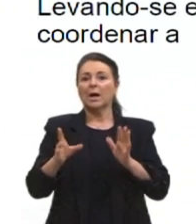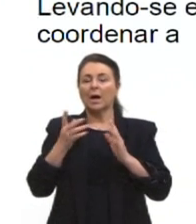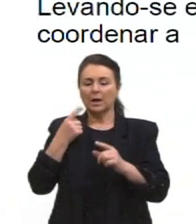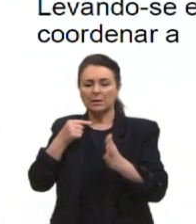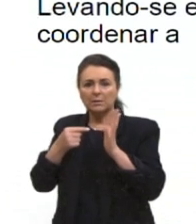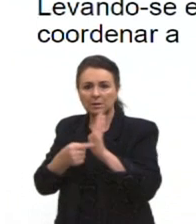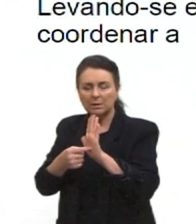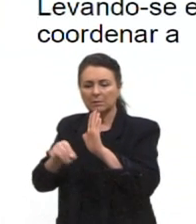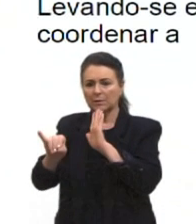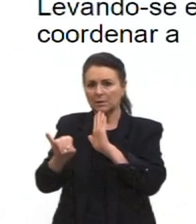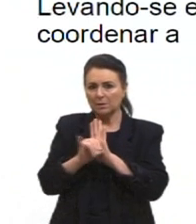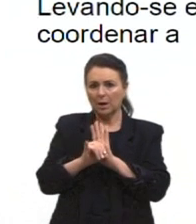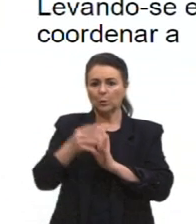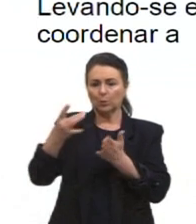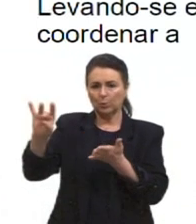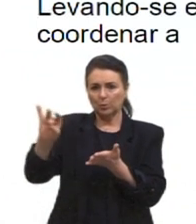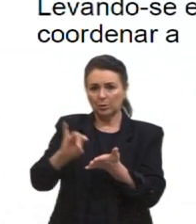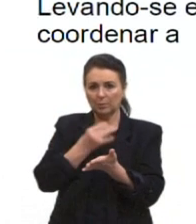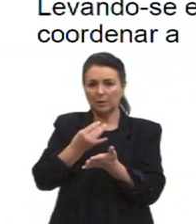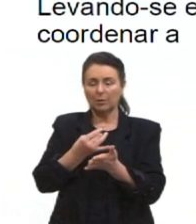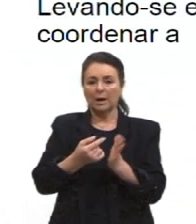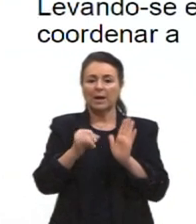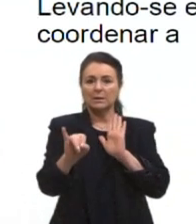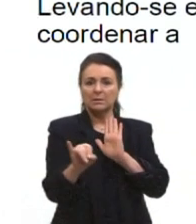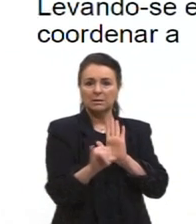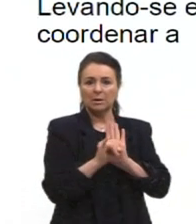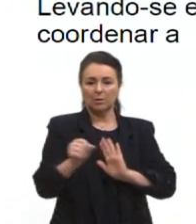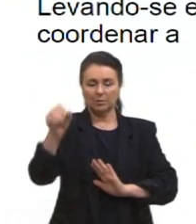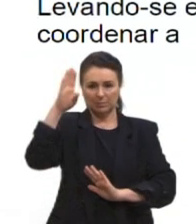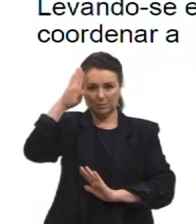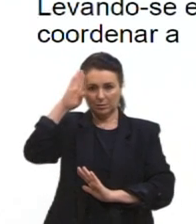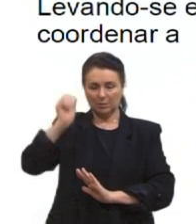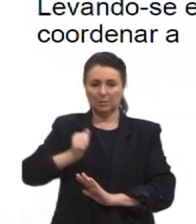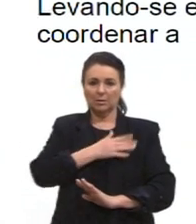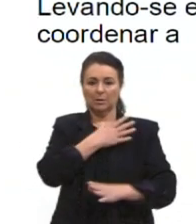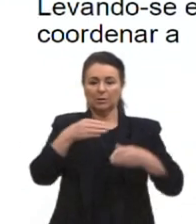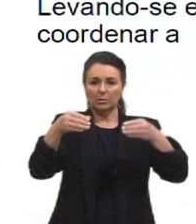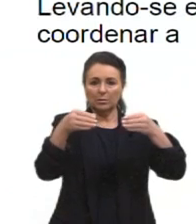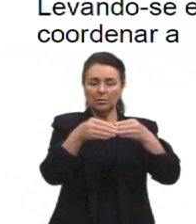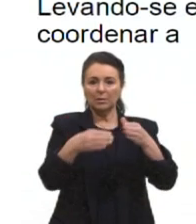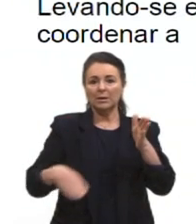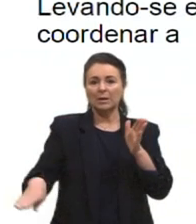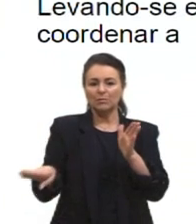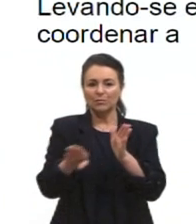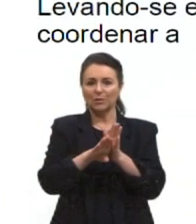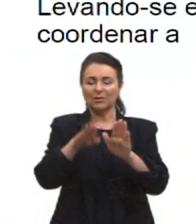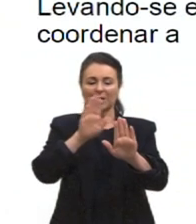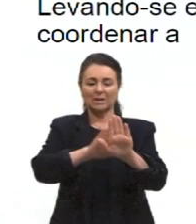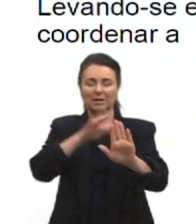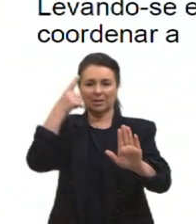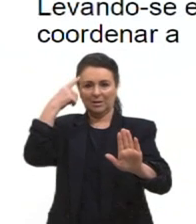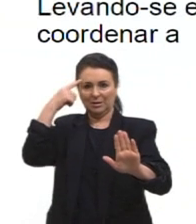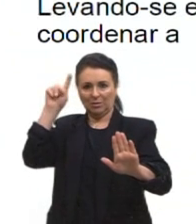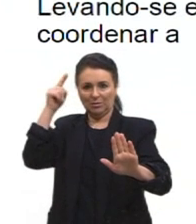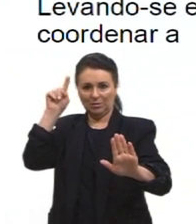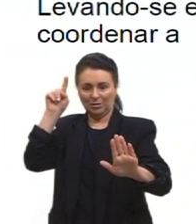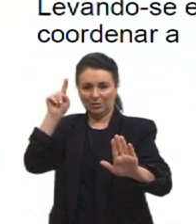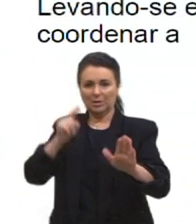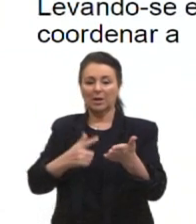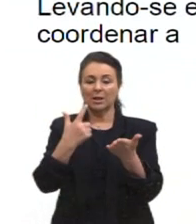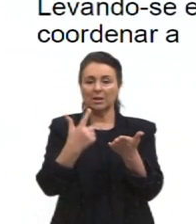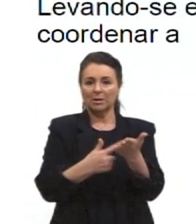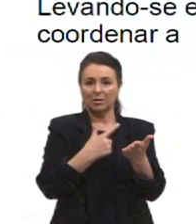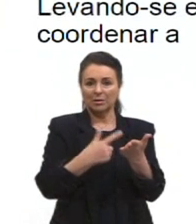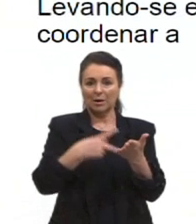imposição do papel político das Forças Armadas e a definição de fronteiras ideológicas. Um trecho aqui de um livro do professor